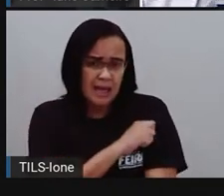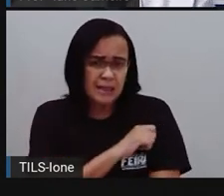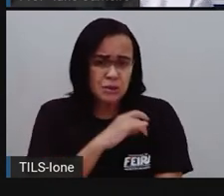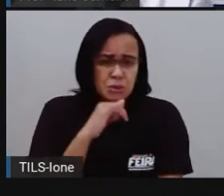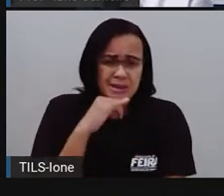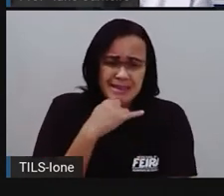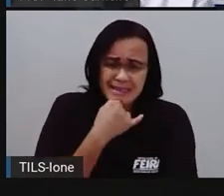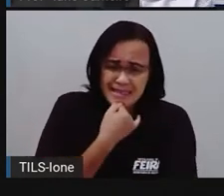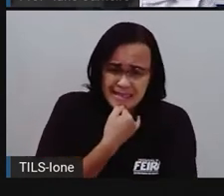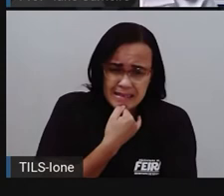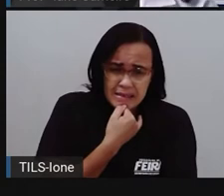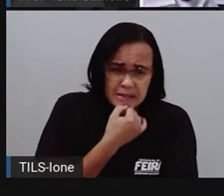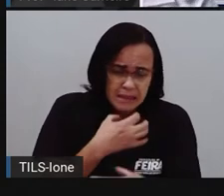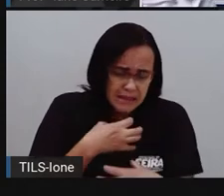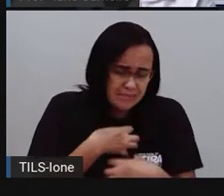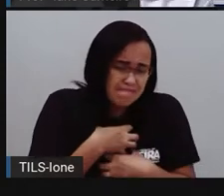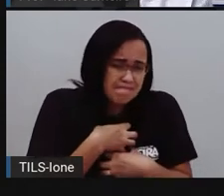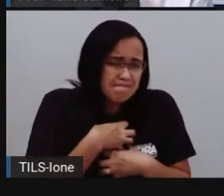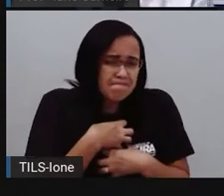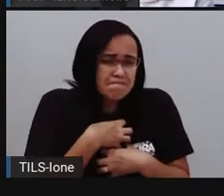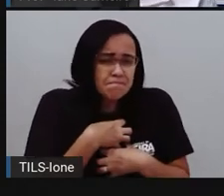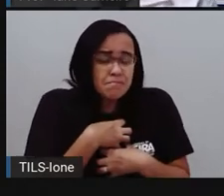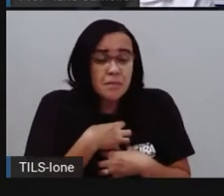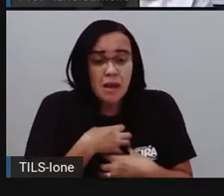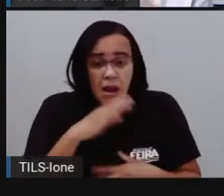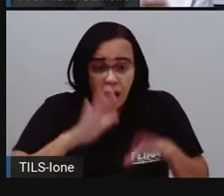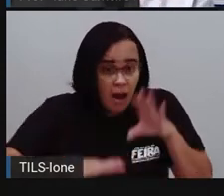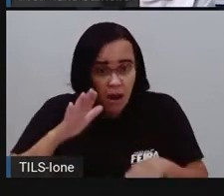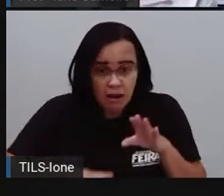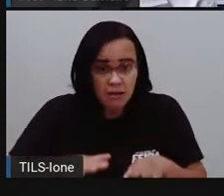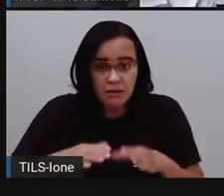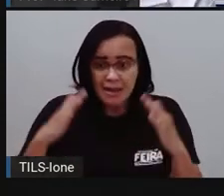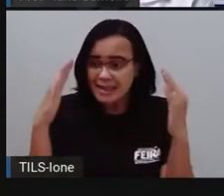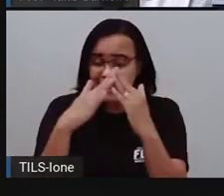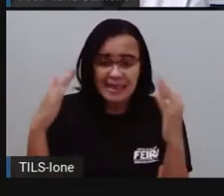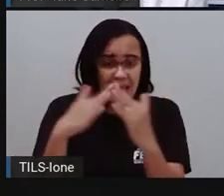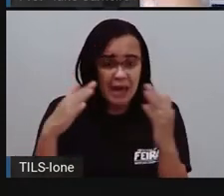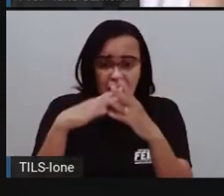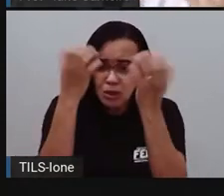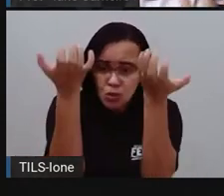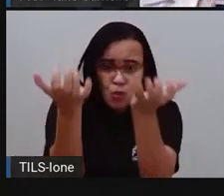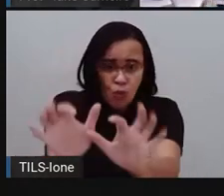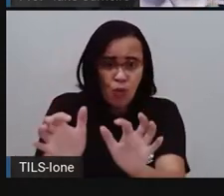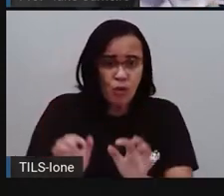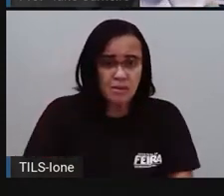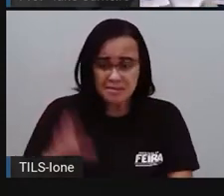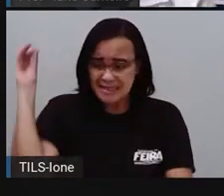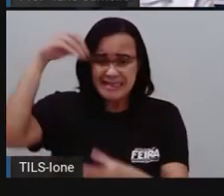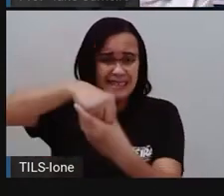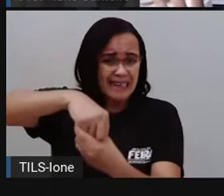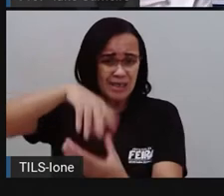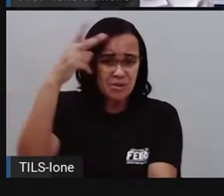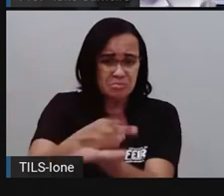tristes, crianças que não querem sair de casa. Se você passa por isso, converse com sua pró, né? Com seus